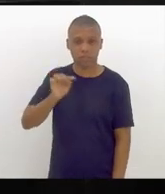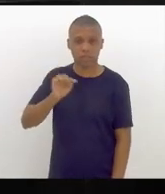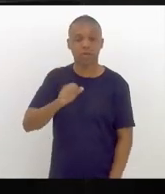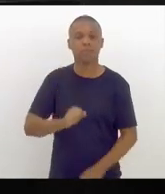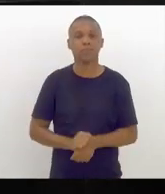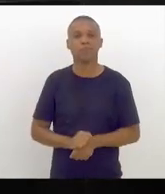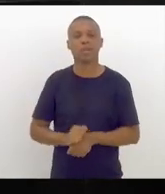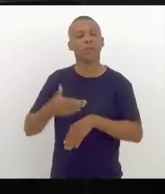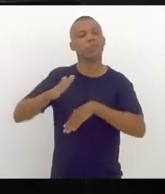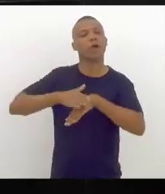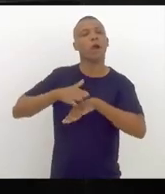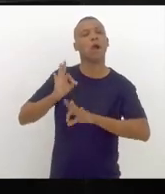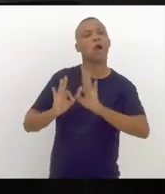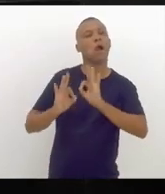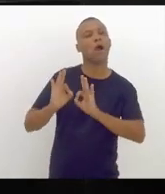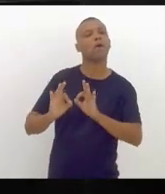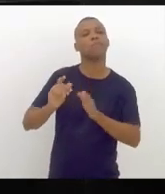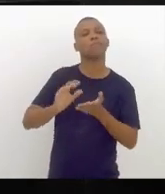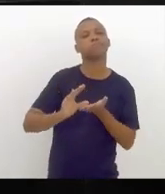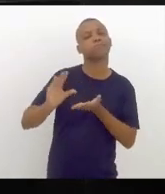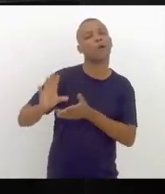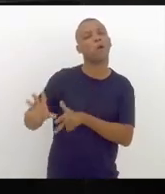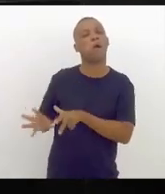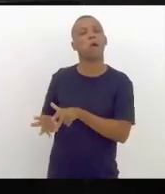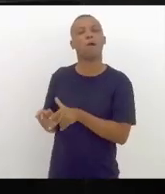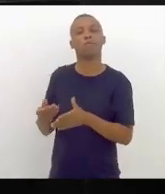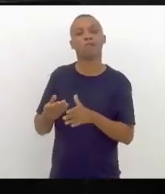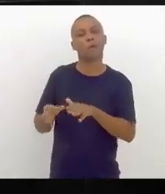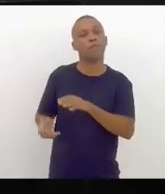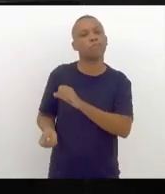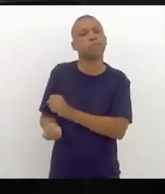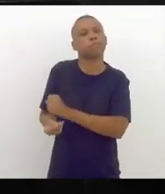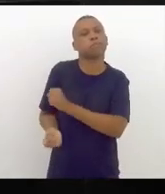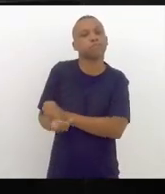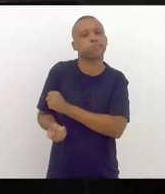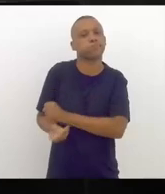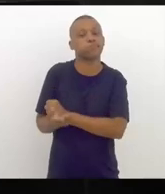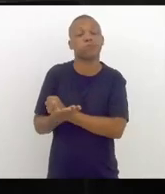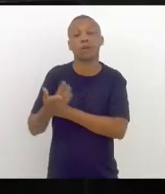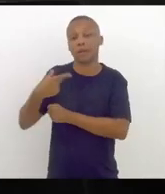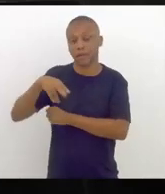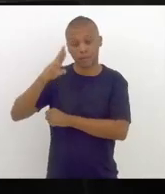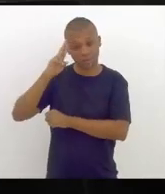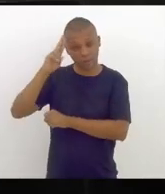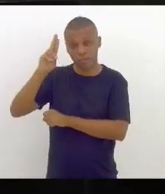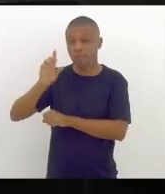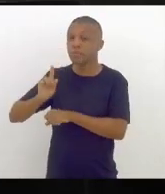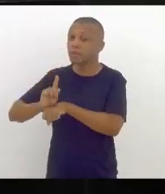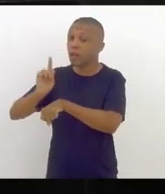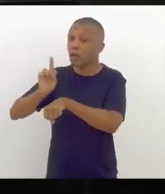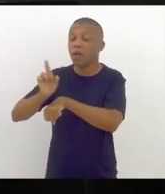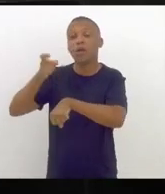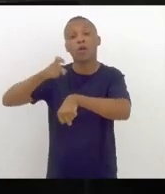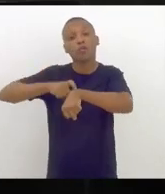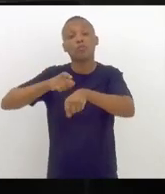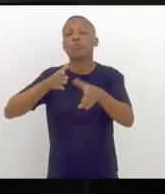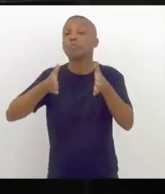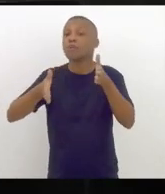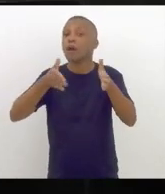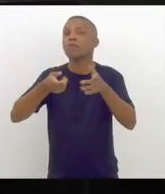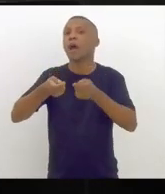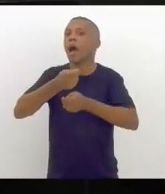proporcionou propina àqueles que estavam na gestão durante a administração do PT,